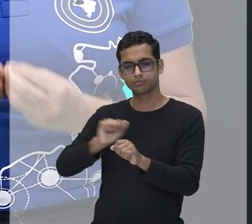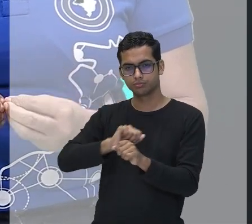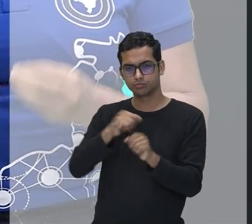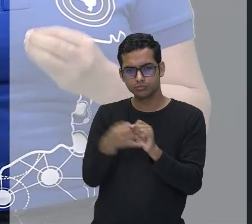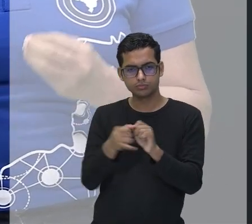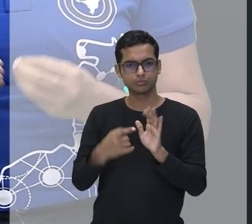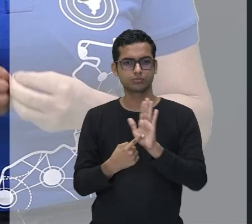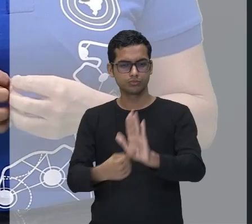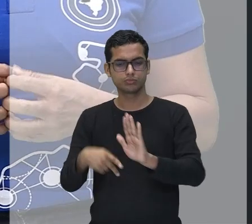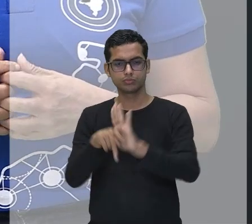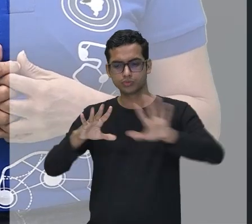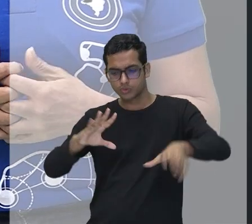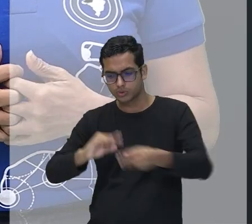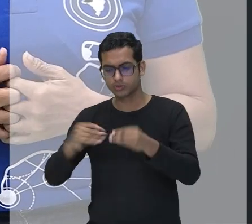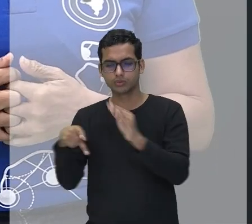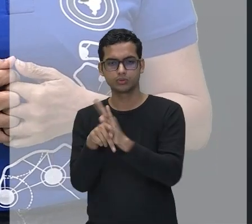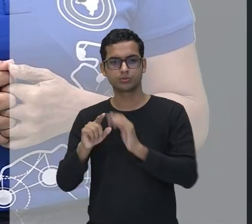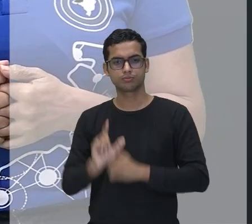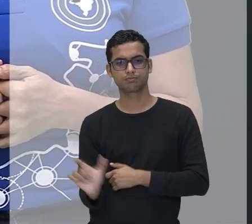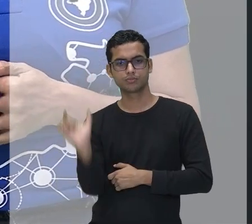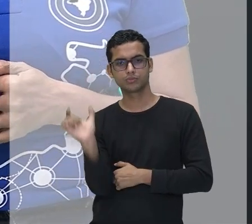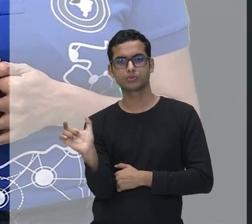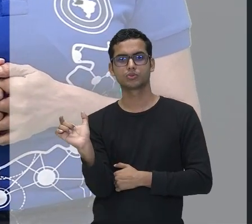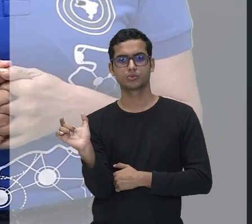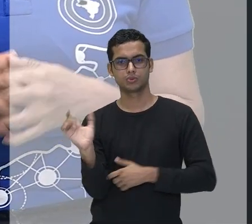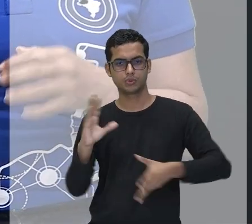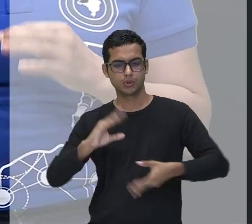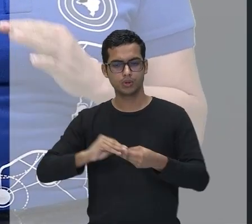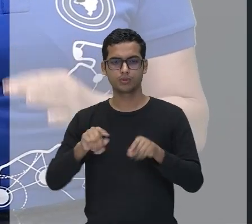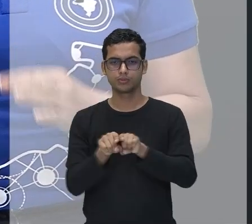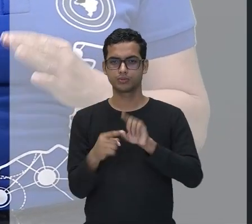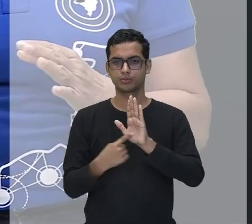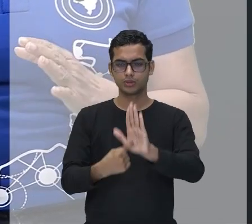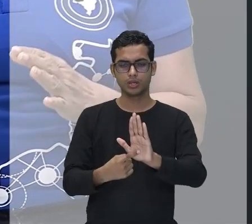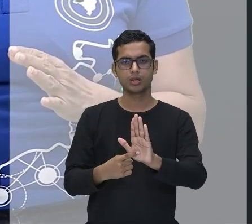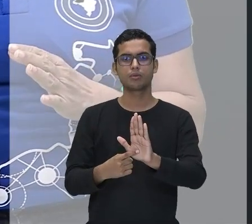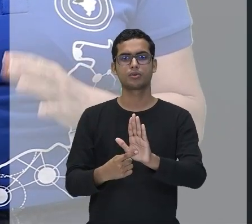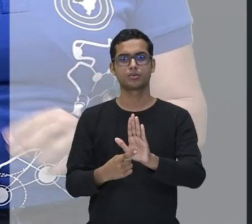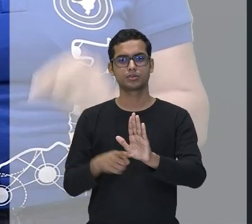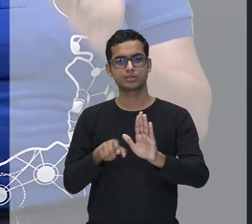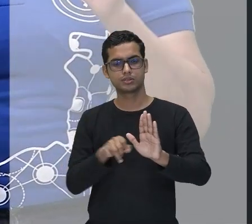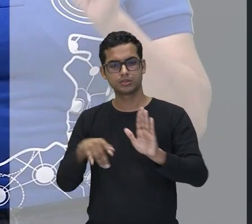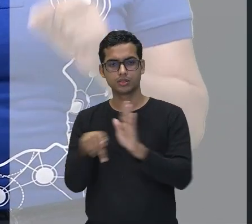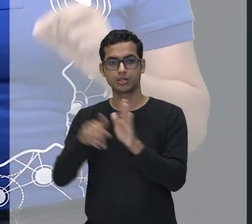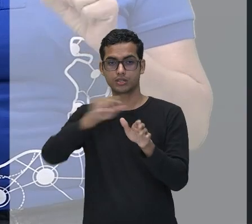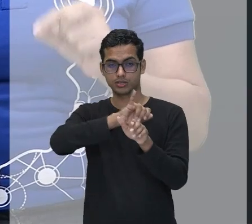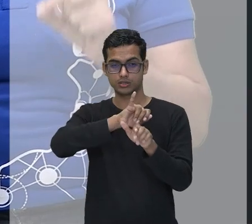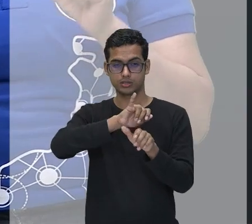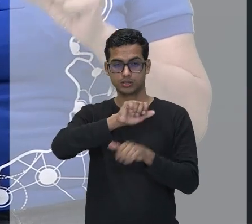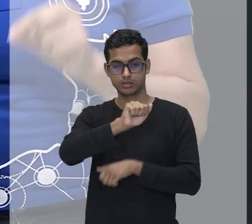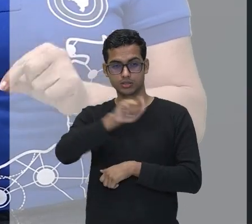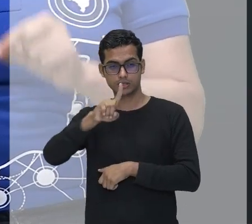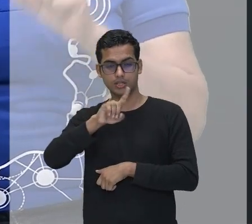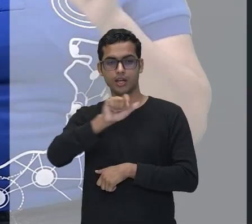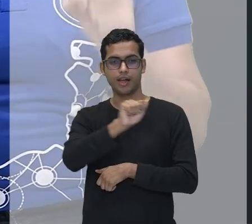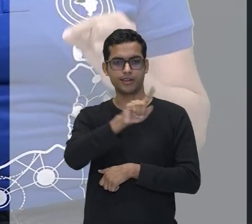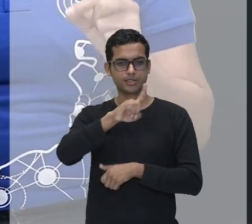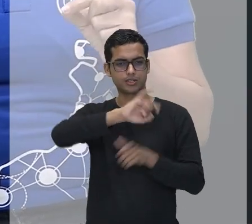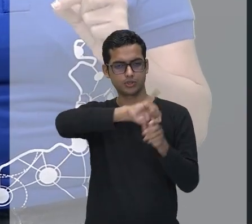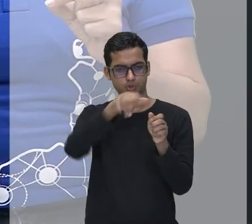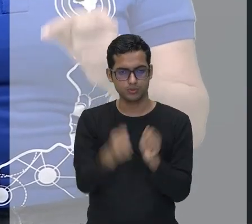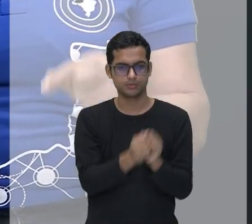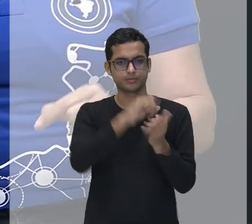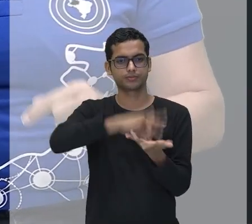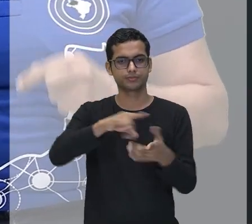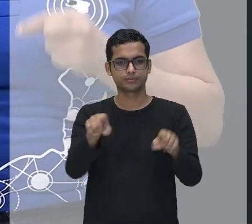Então, ele irá para o singular ou para o plural. Então, Manoel agiu com paciência e